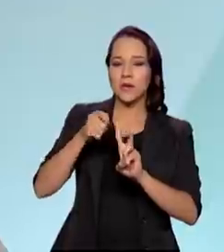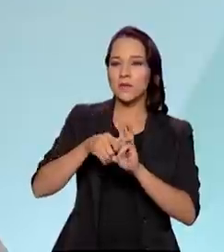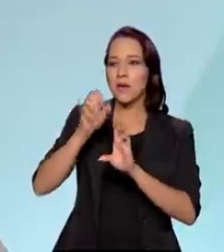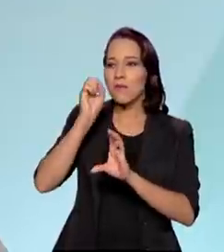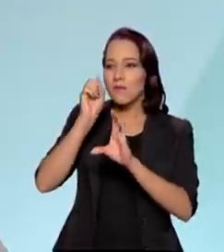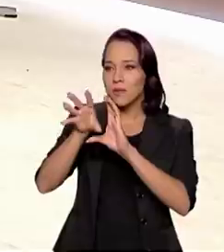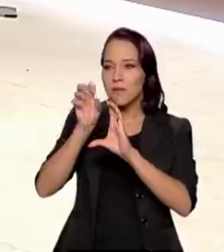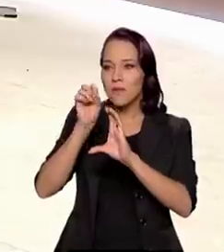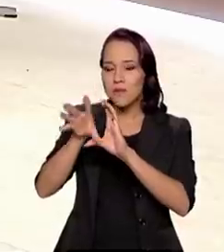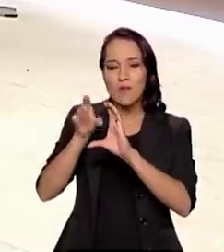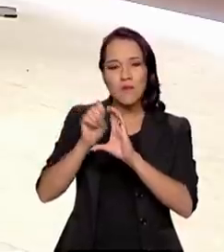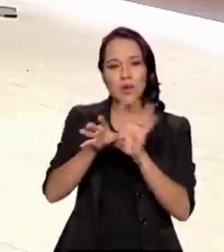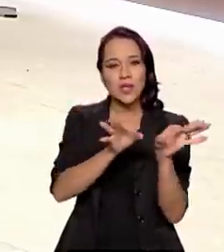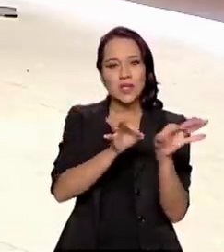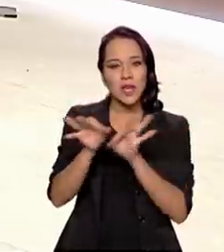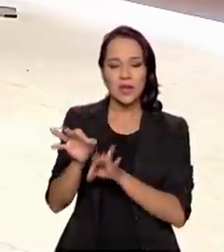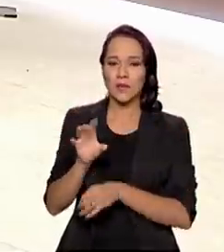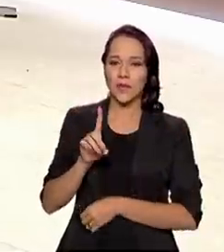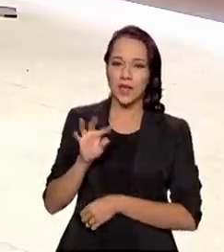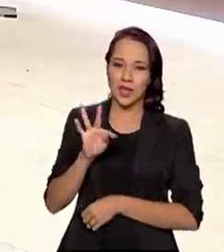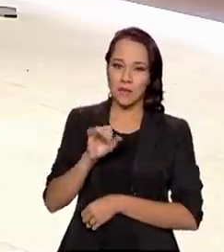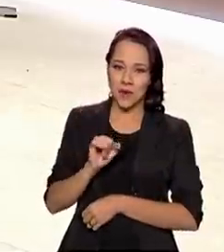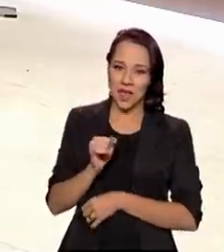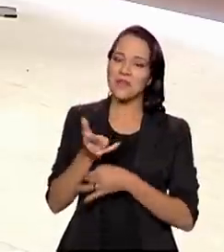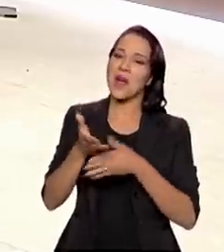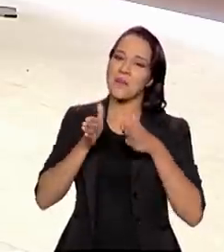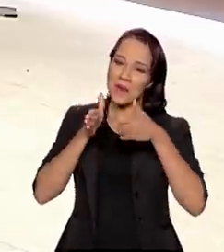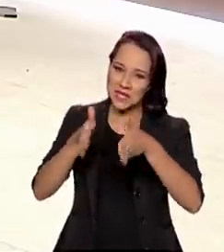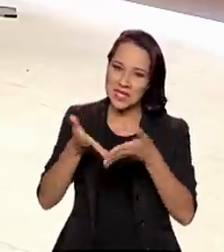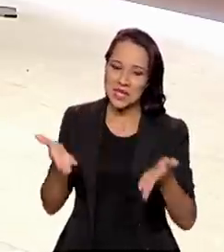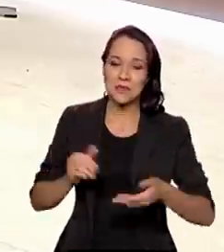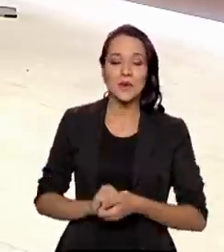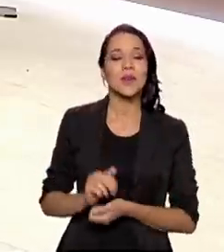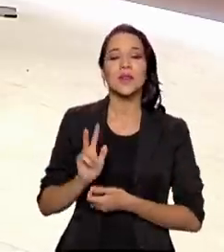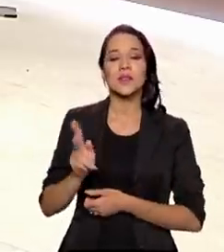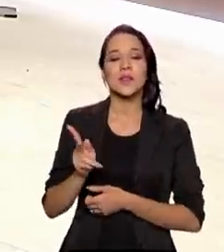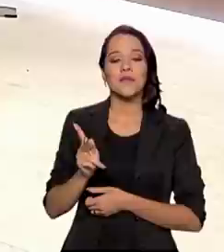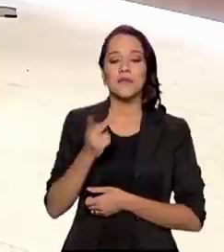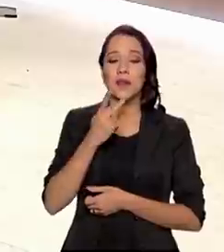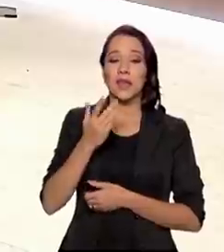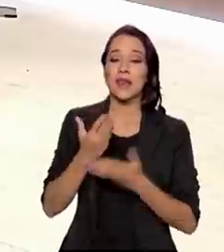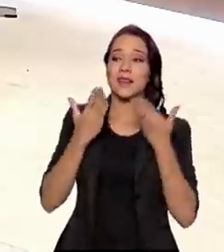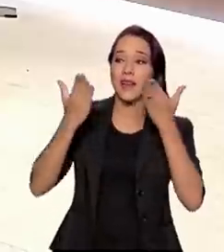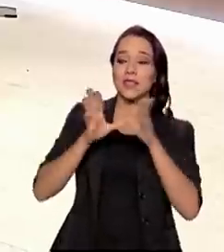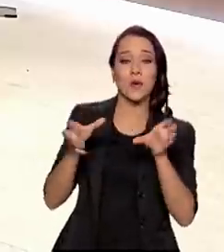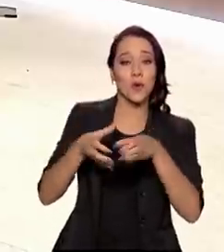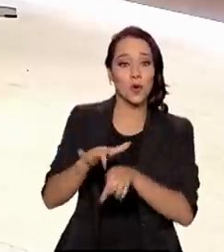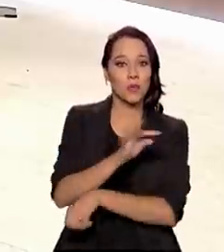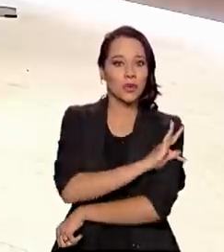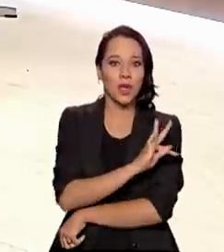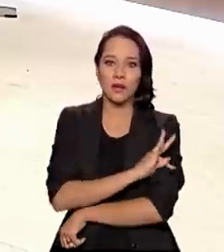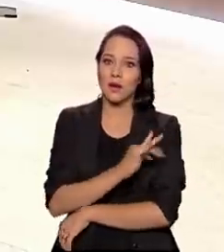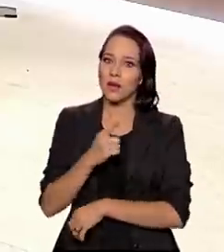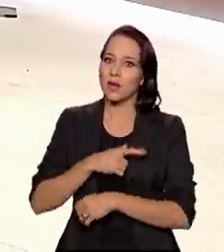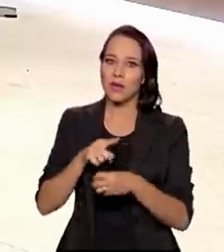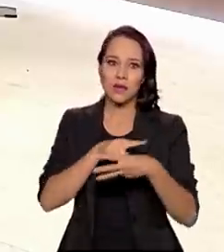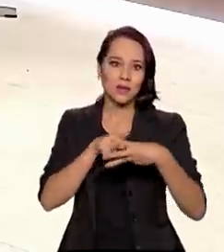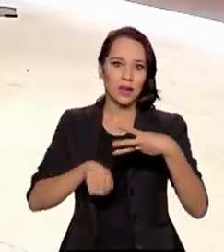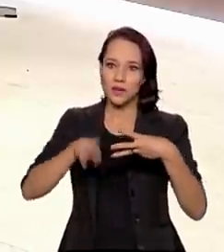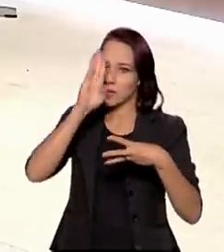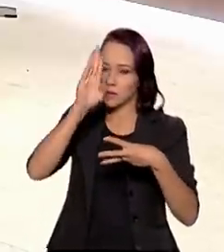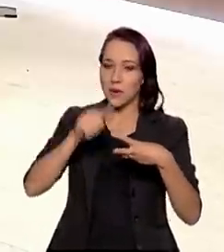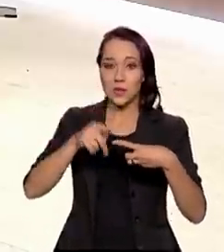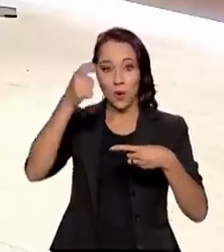aquele crédito na conta dele, a Dataprev está presente, e eu realmente só tenho a dizer que graças a uma equipe técnica que tem esses três pilares,